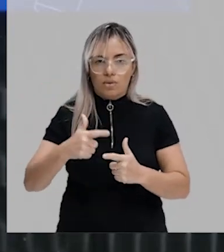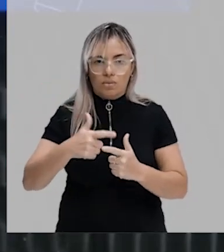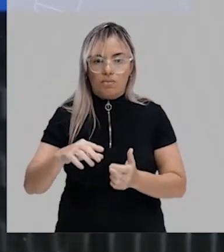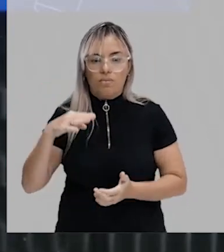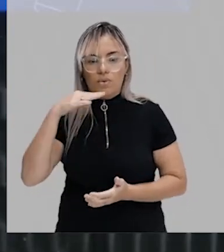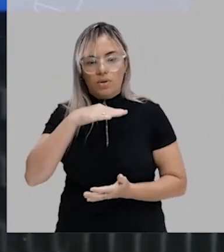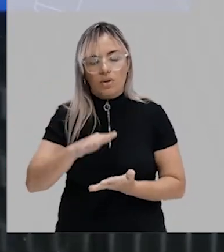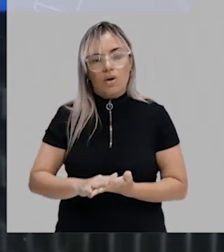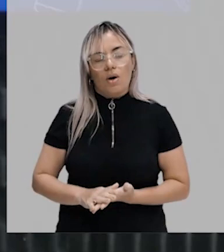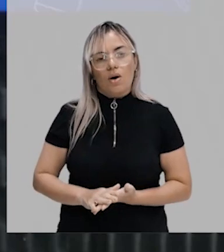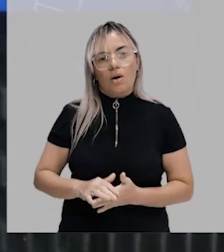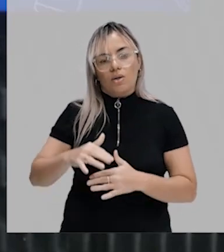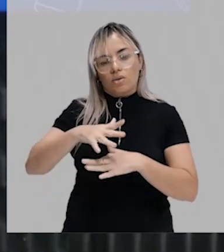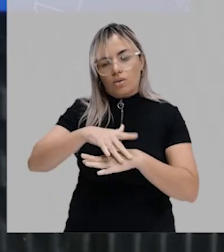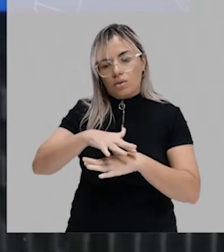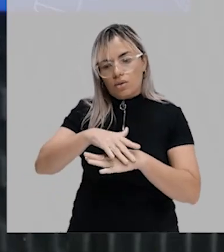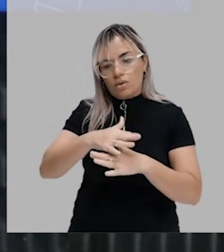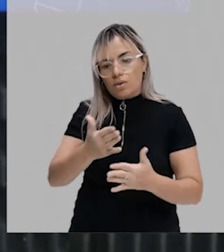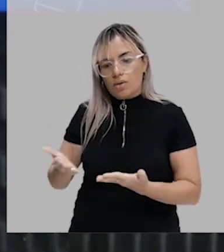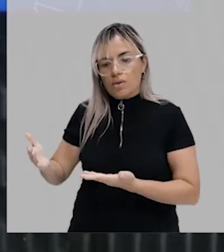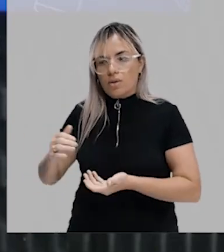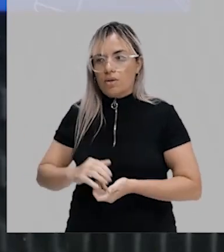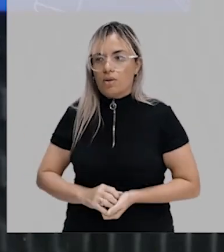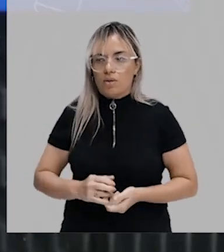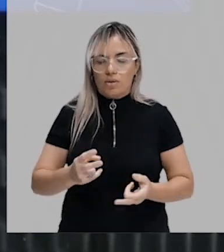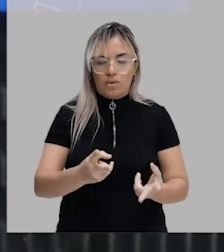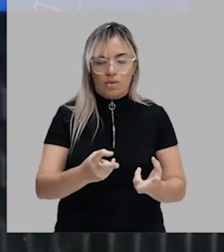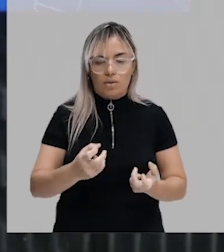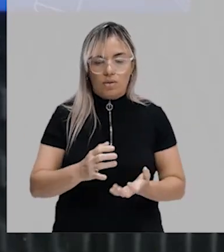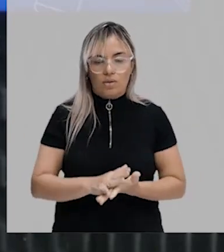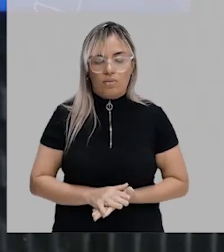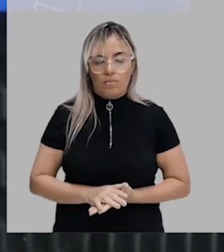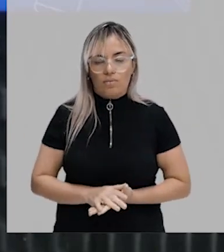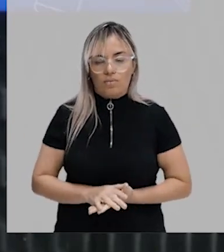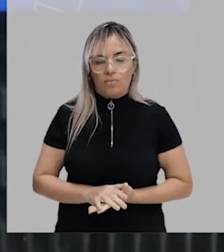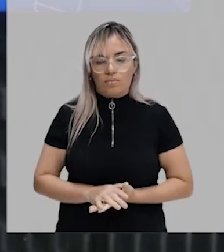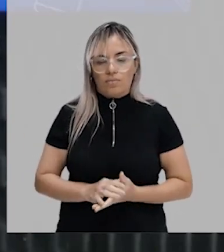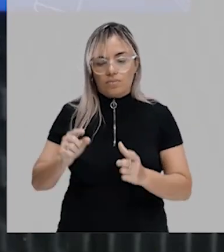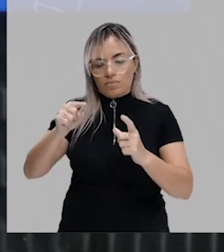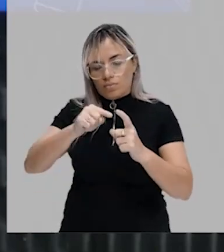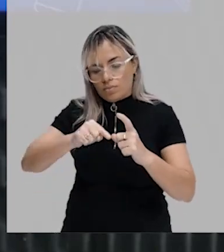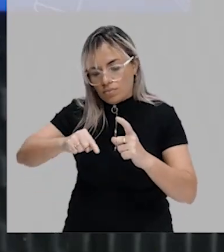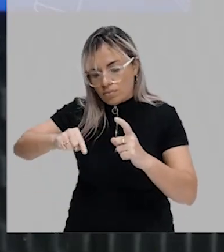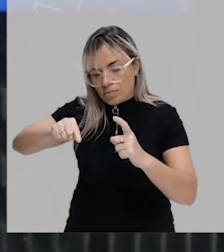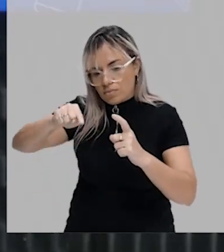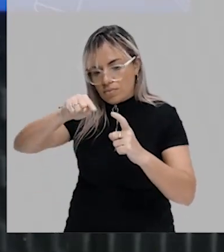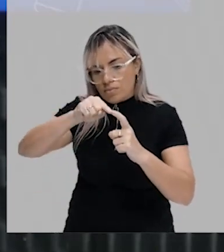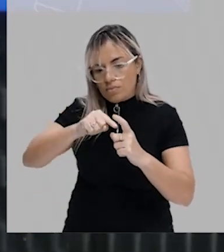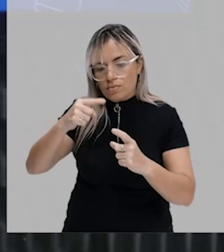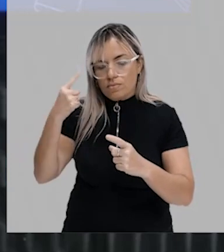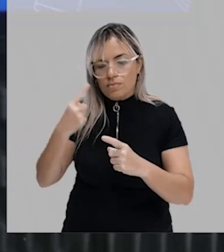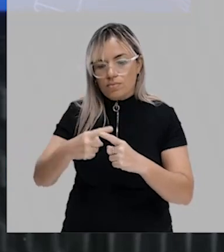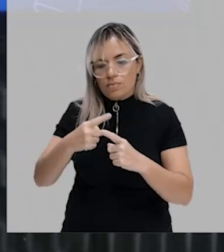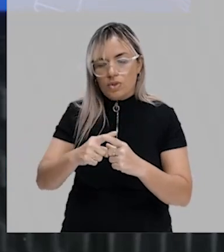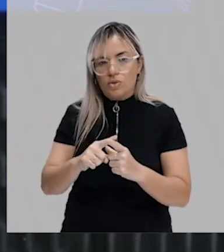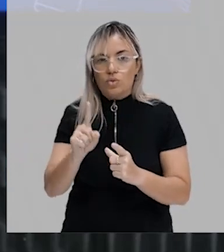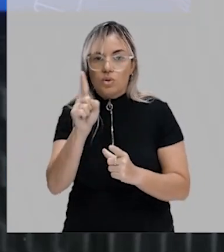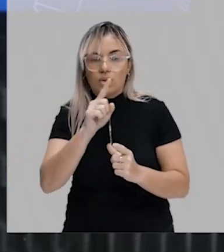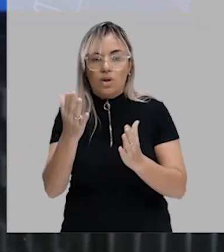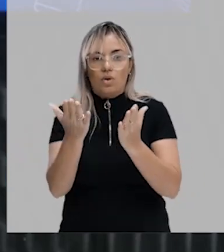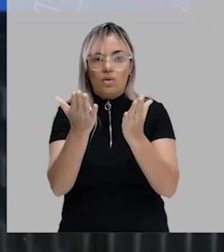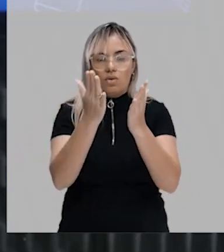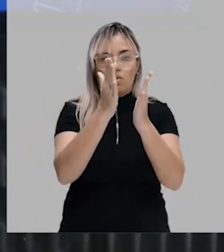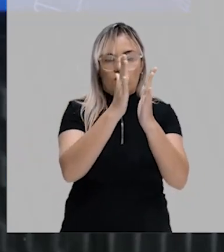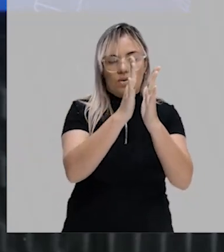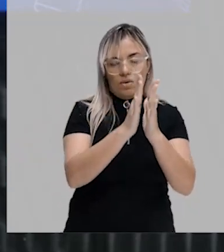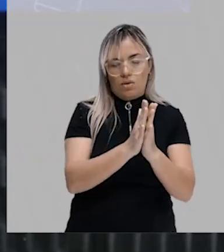complicações, tá? Então, você vai perceber que, ó, esse problema, ele vai acontecer por causa do não fechamento